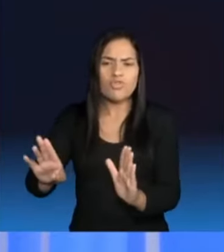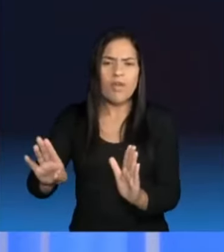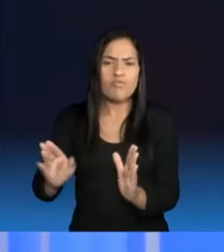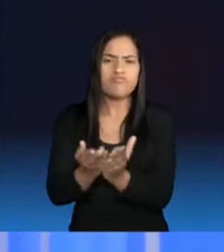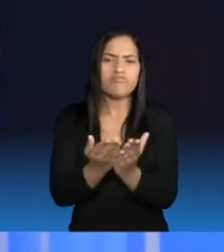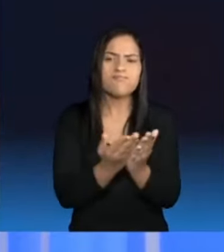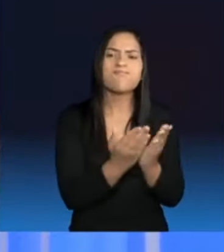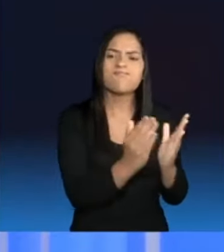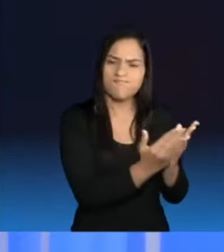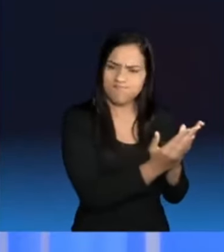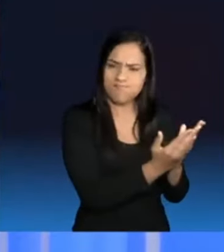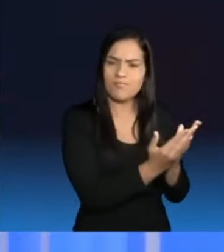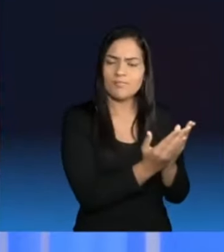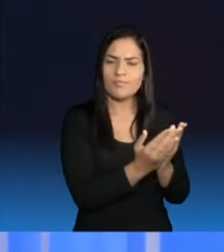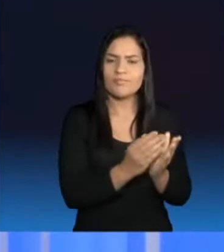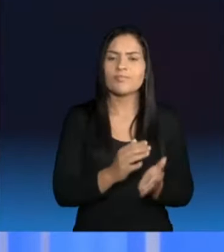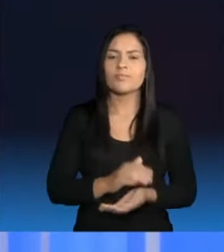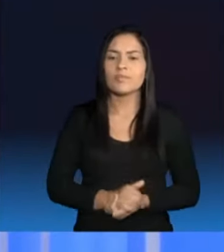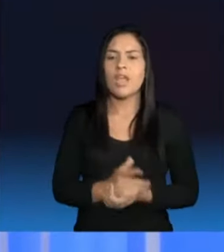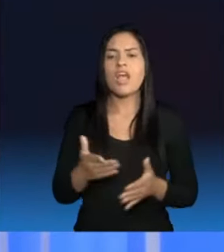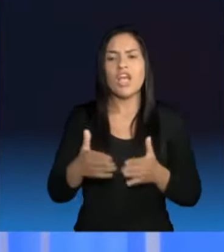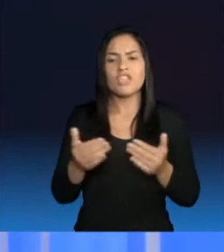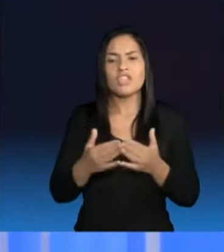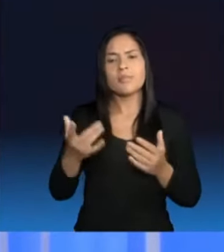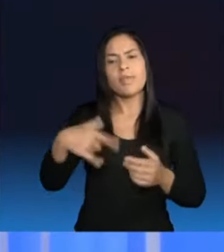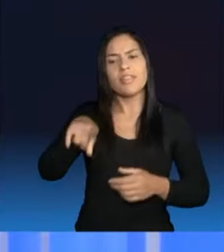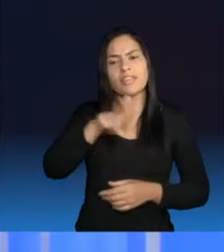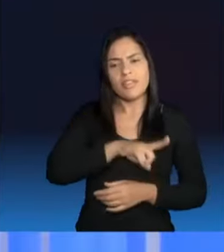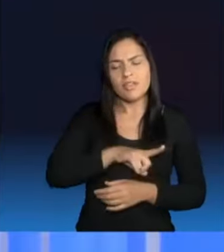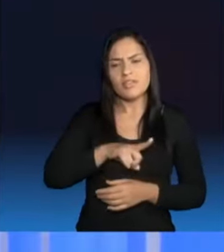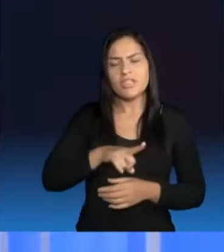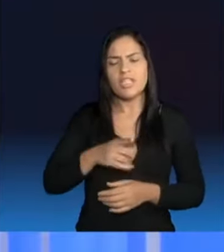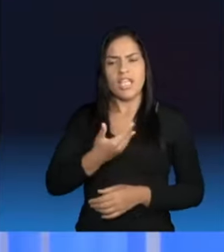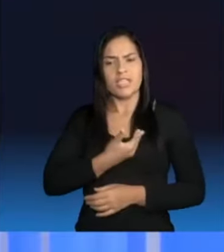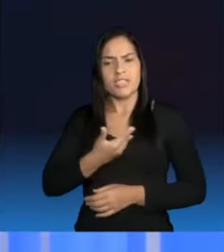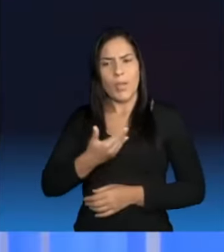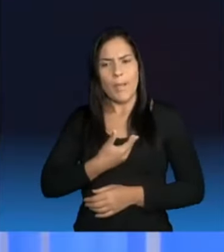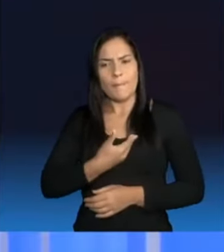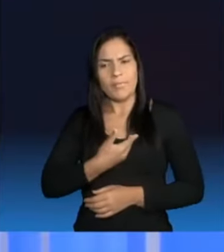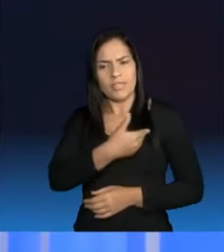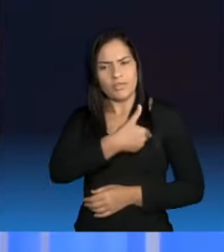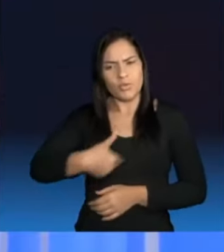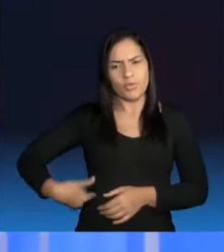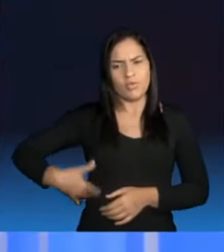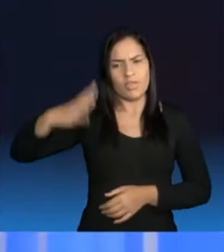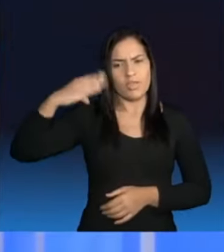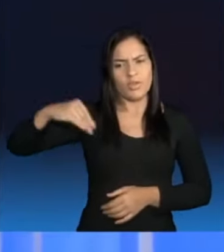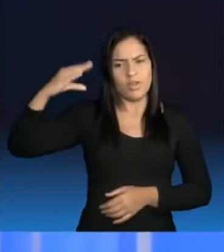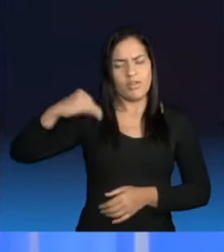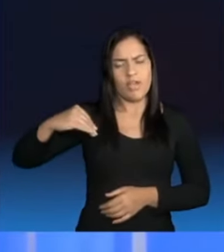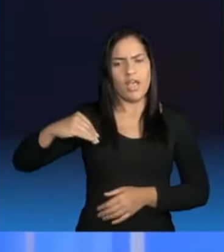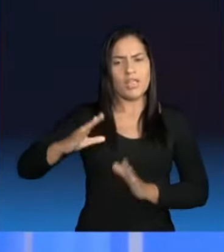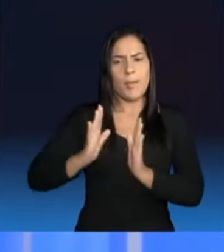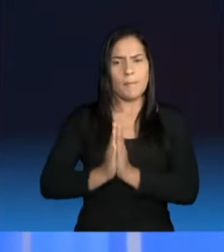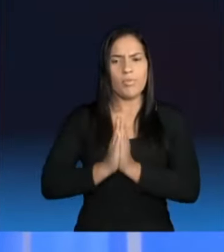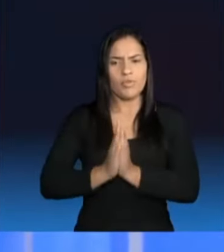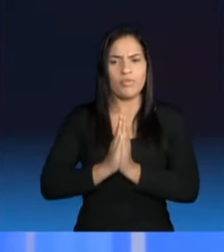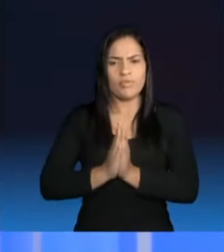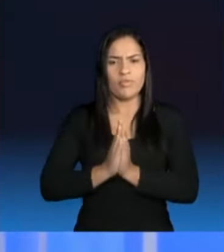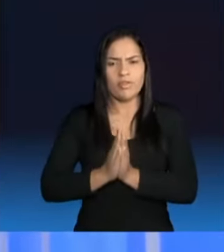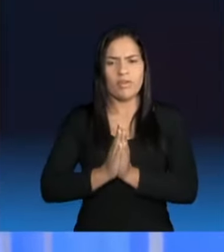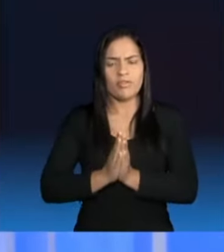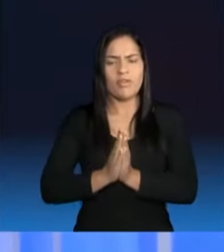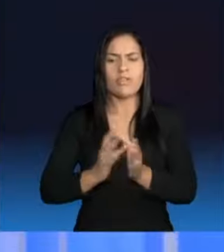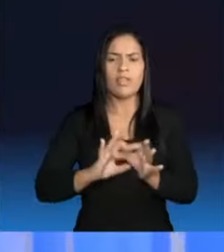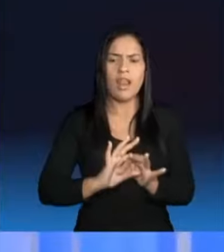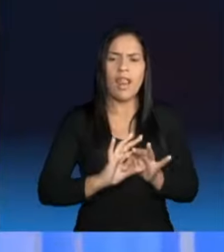deputada e amiga e correligionária da governadora Fátima, que ela desfaça essa maldade que ela